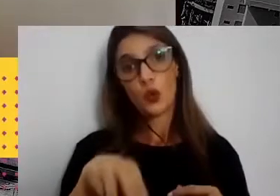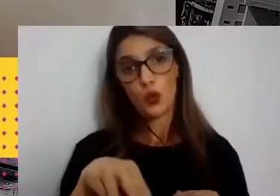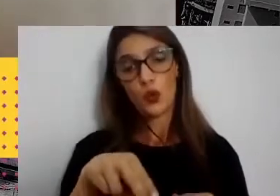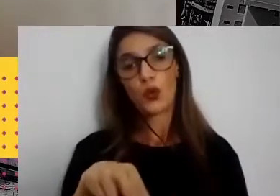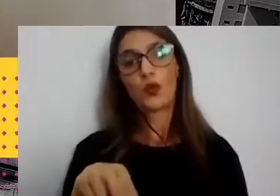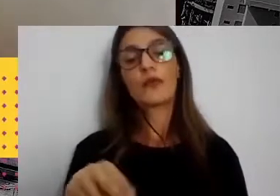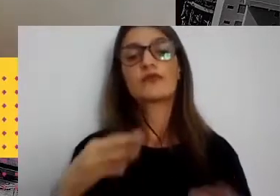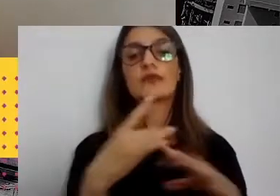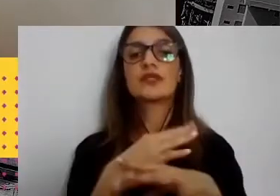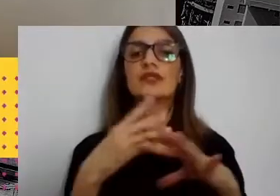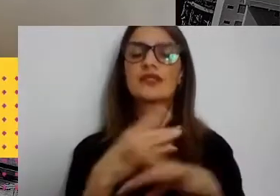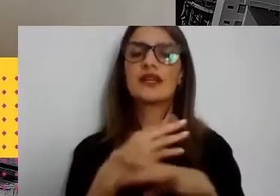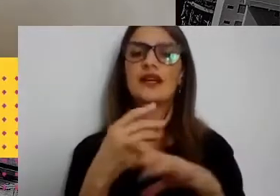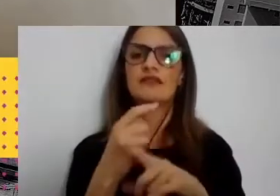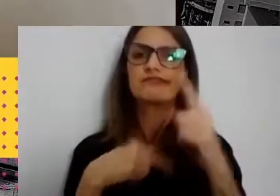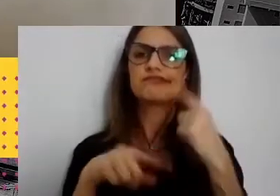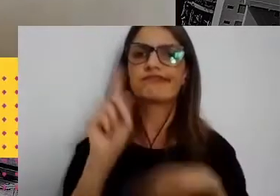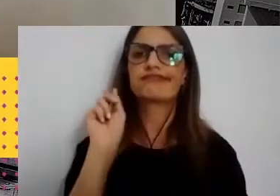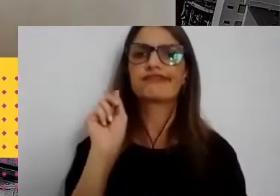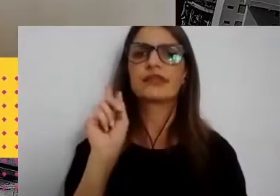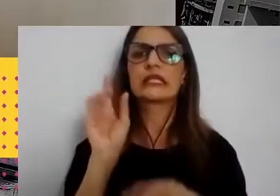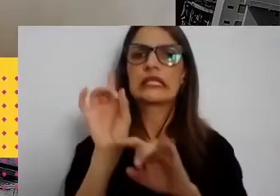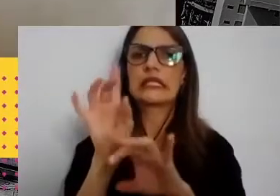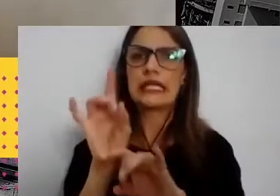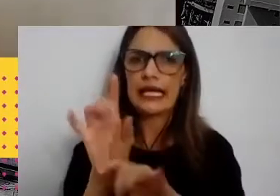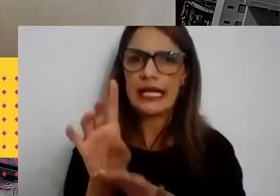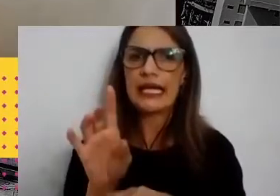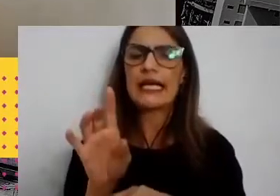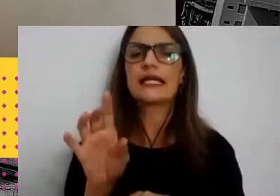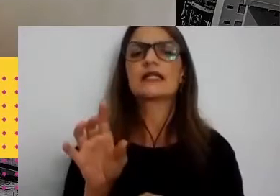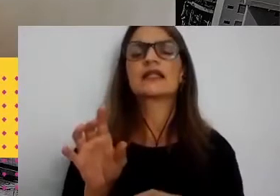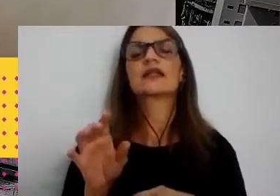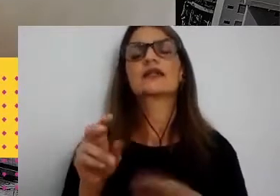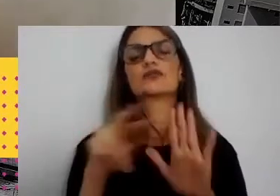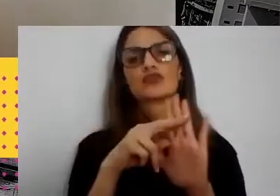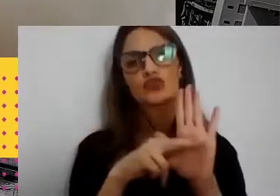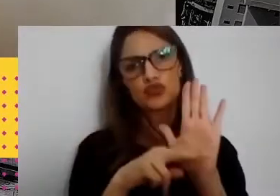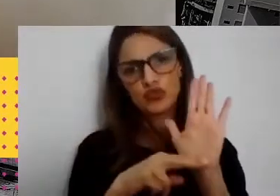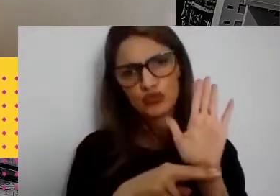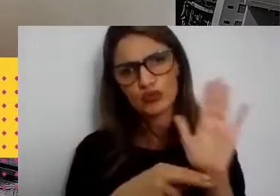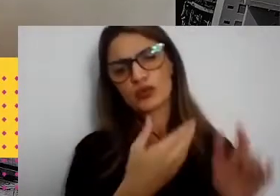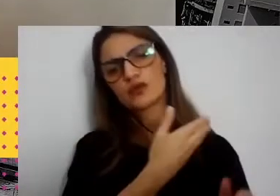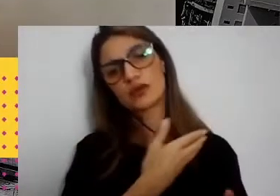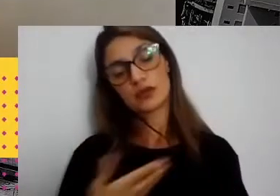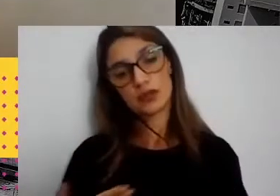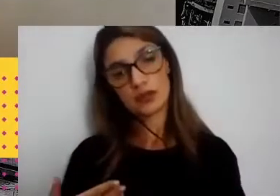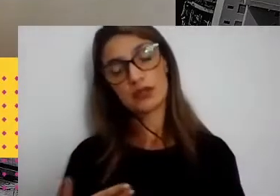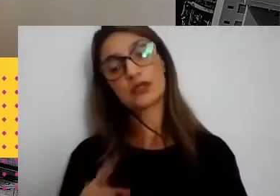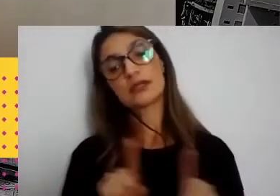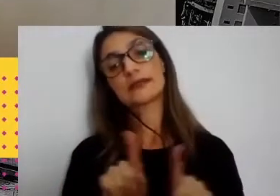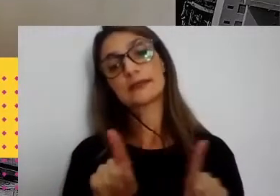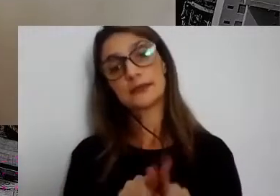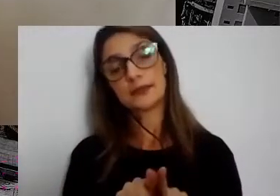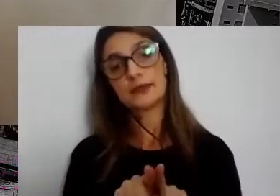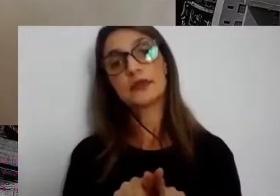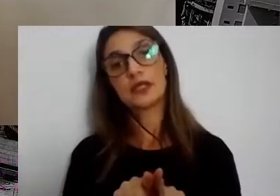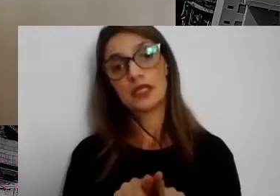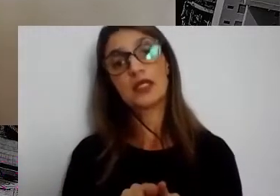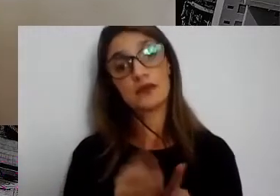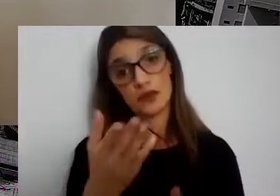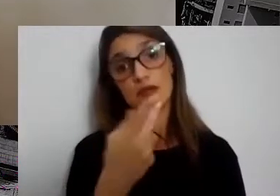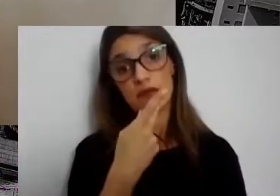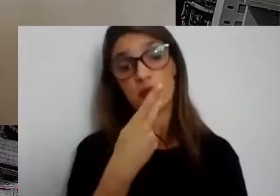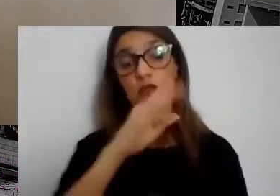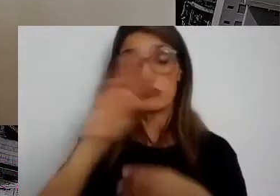questão técnica, na questão normativa, na questão de governança, também são aprofundados nessas publicações que você citou, das Nações